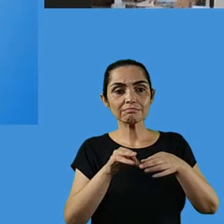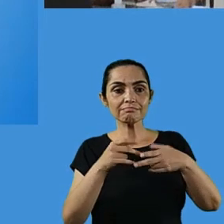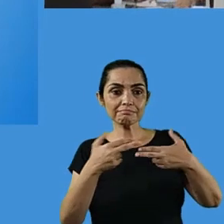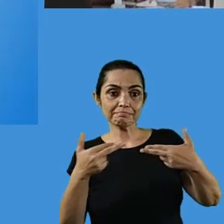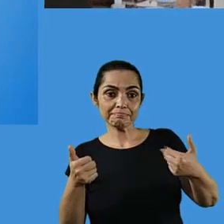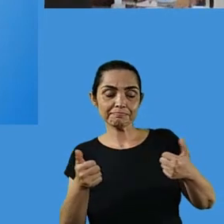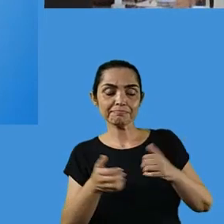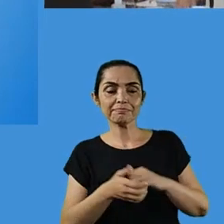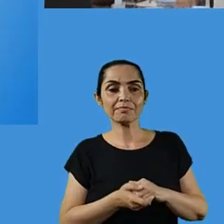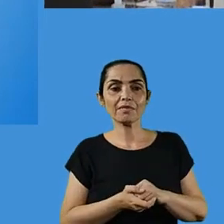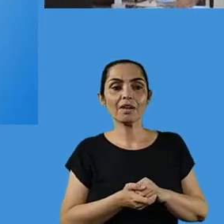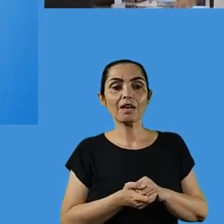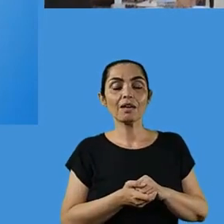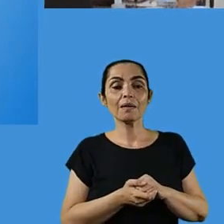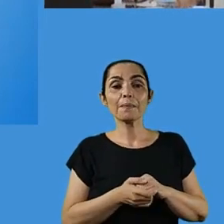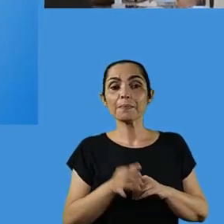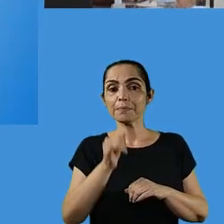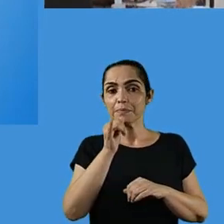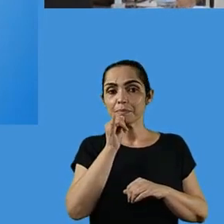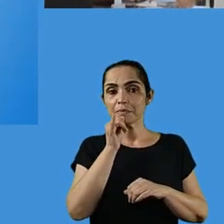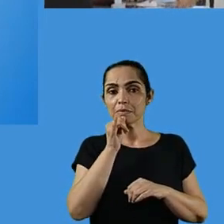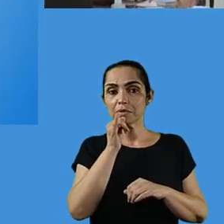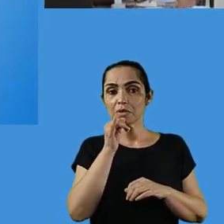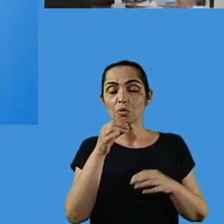estão todos juntos nesse trabalho.